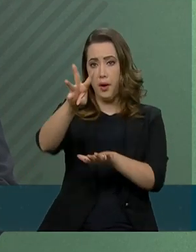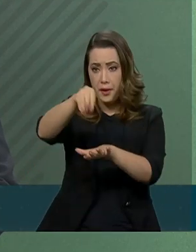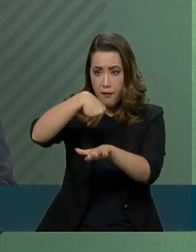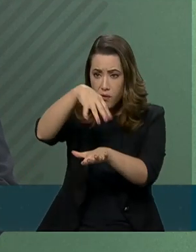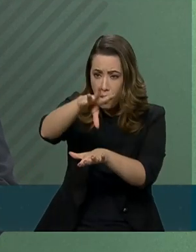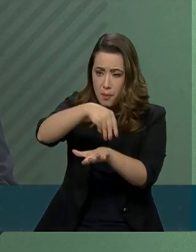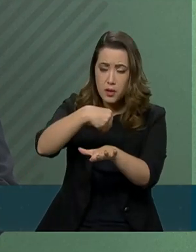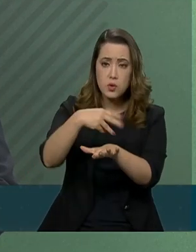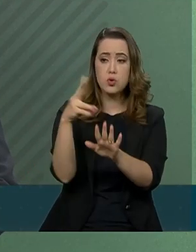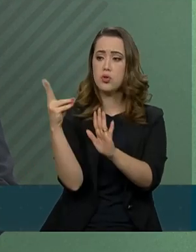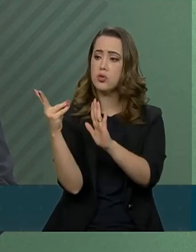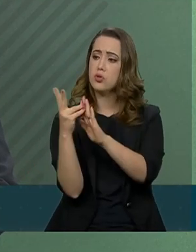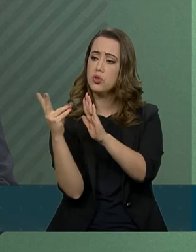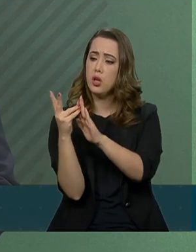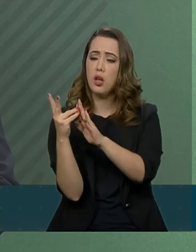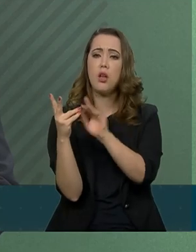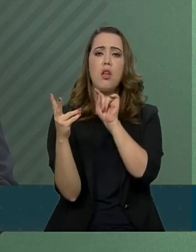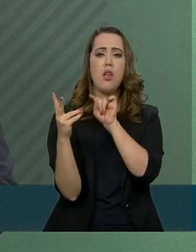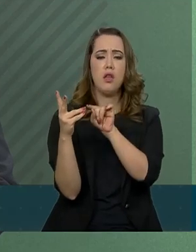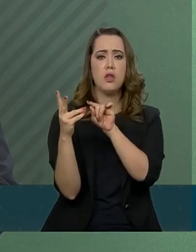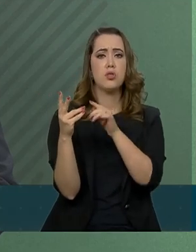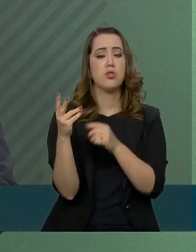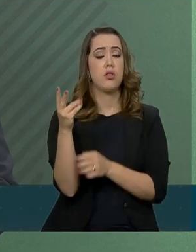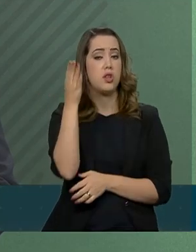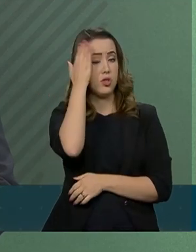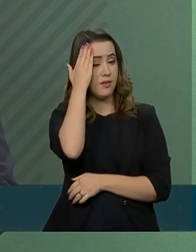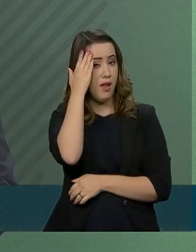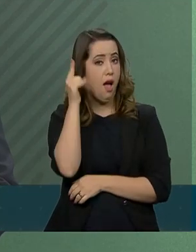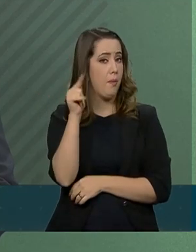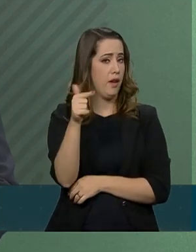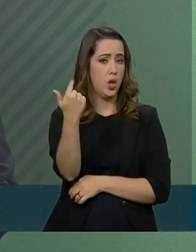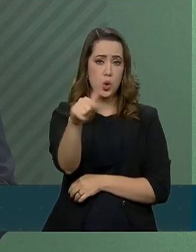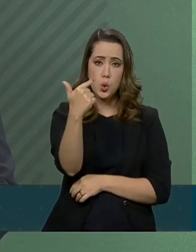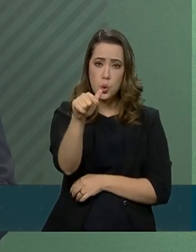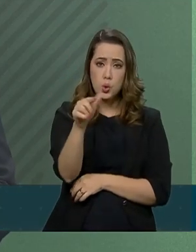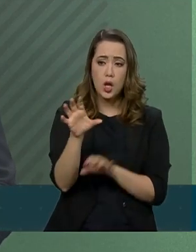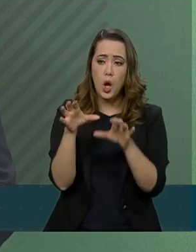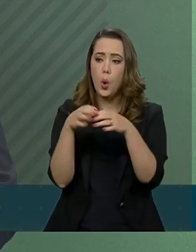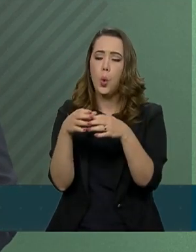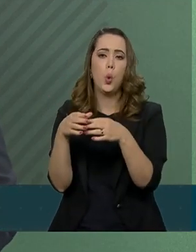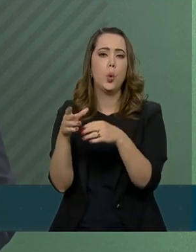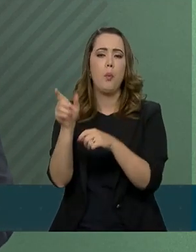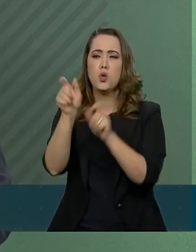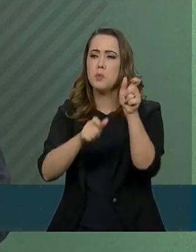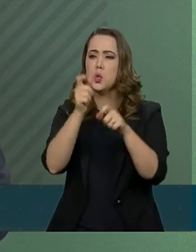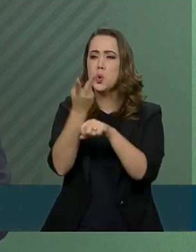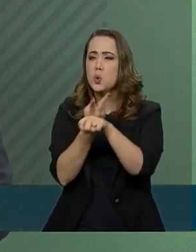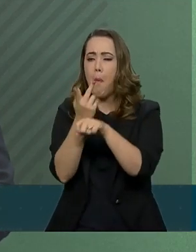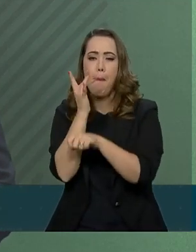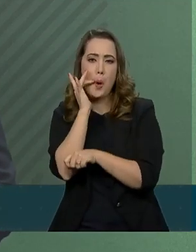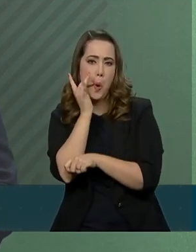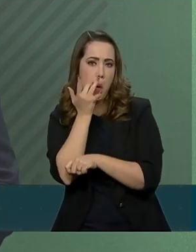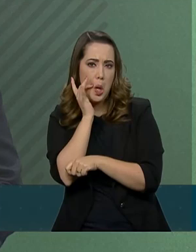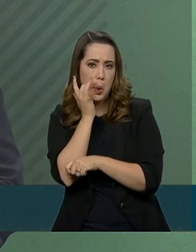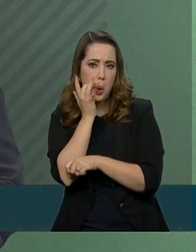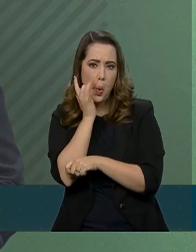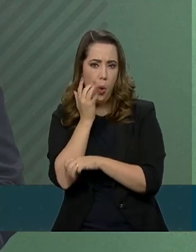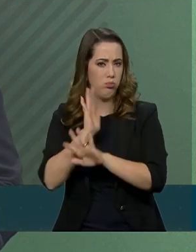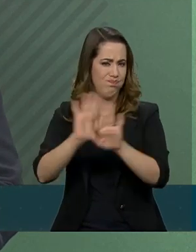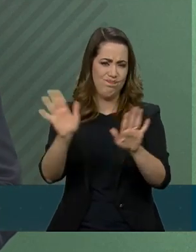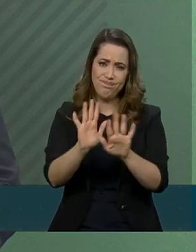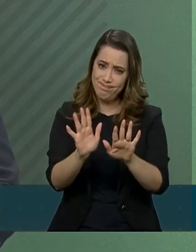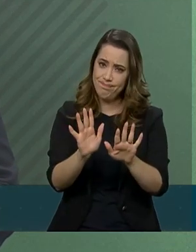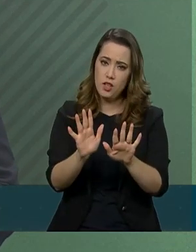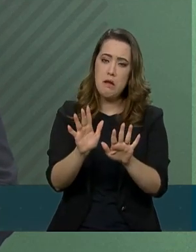de atuação de garimpeiros no local. Necessário, pois, aguardar o término da investigação pela Polícia Federal. Só assim nós